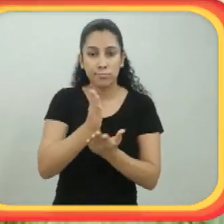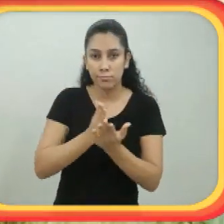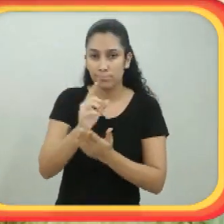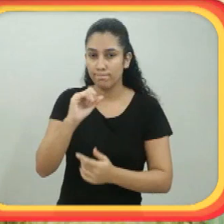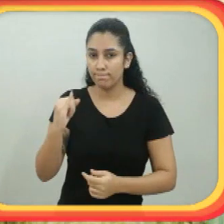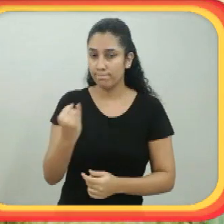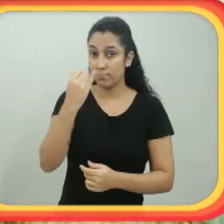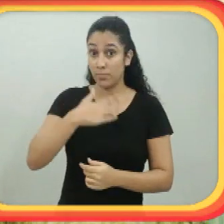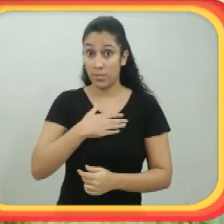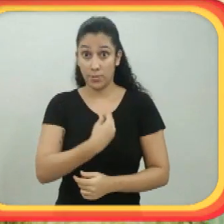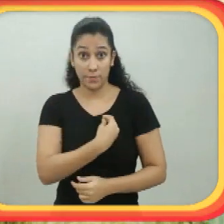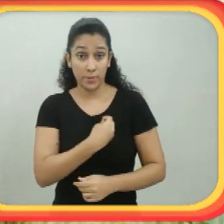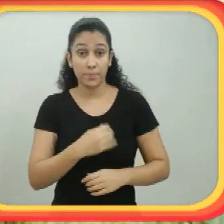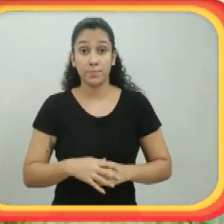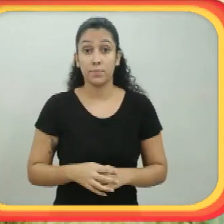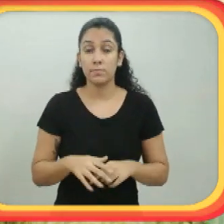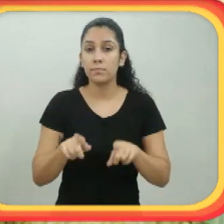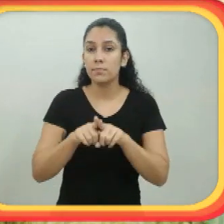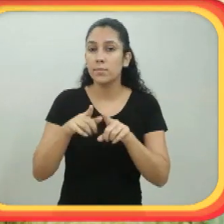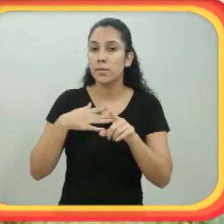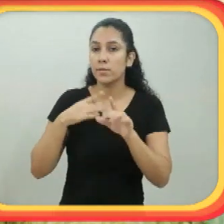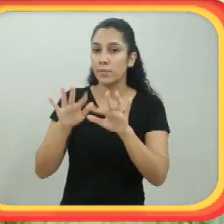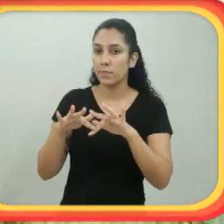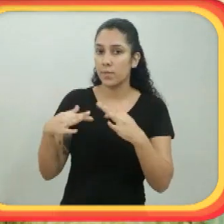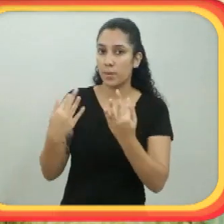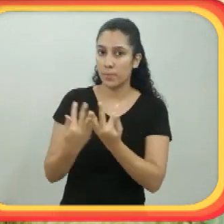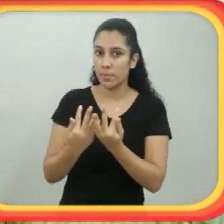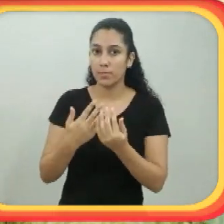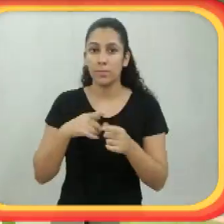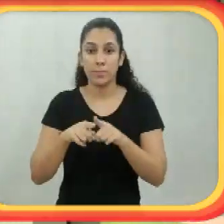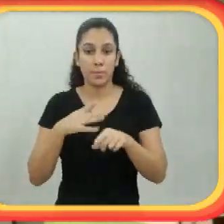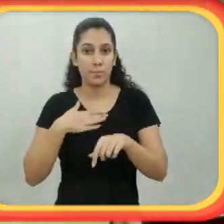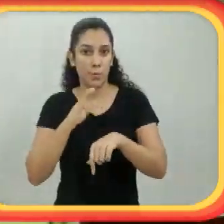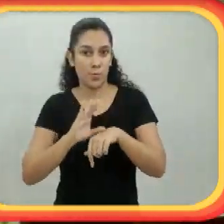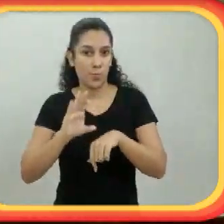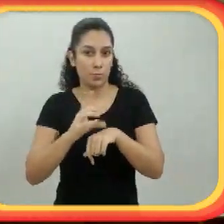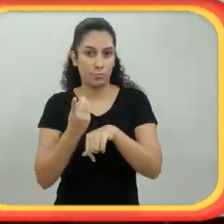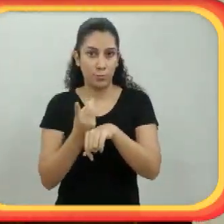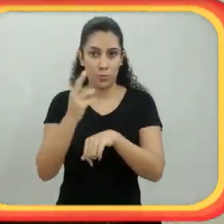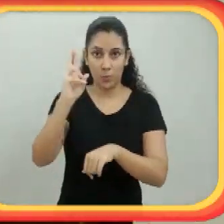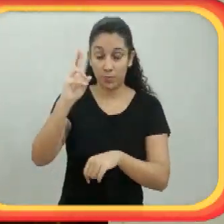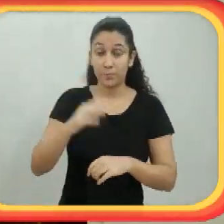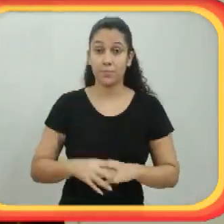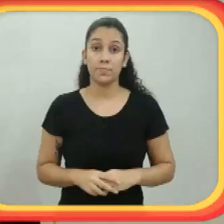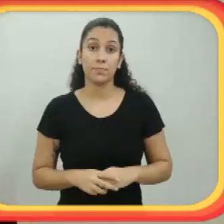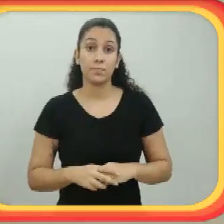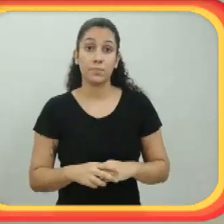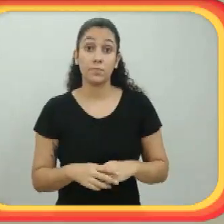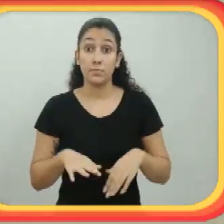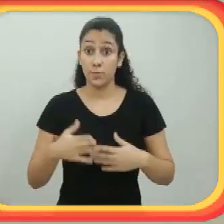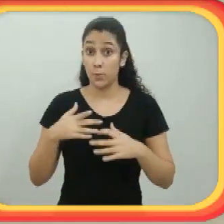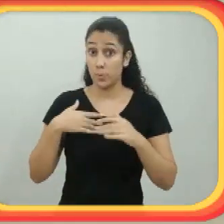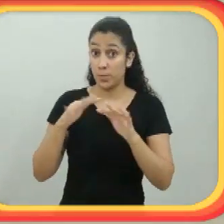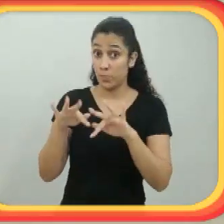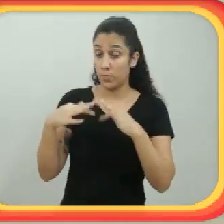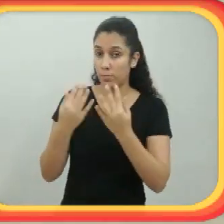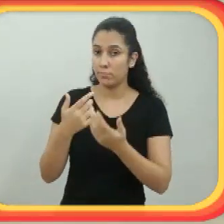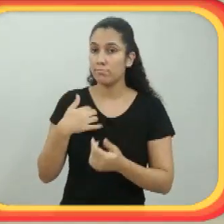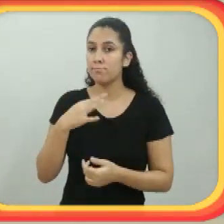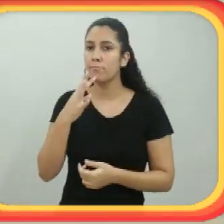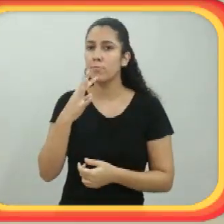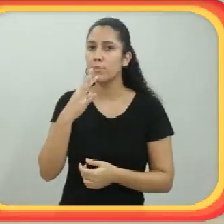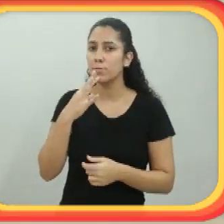foram a minha família e o meu curso de doutorado. A minha família, porque eu conheci o Pedro,